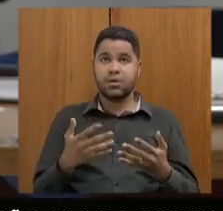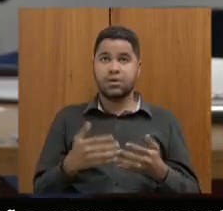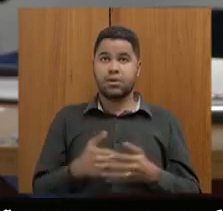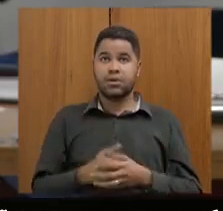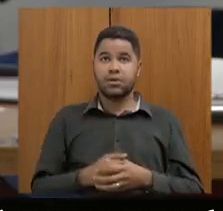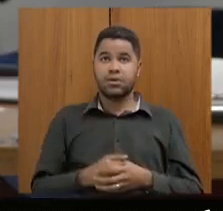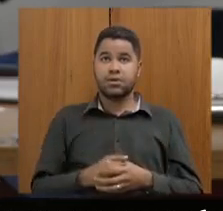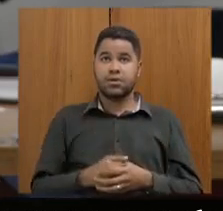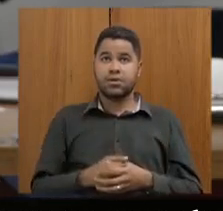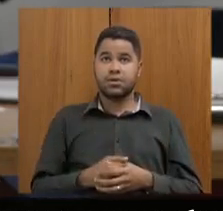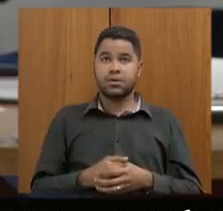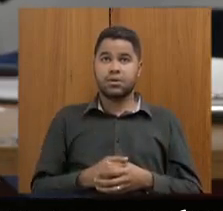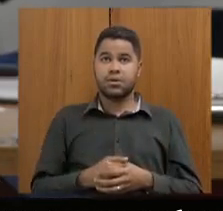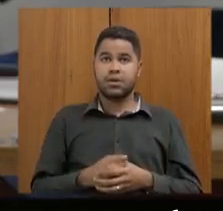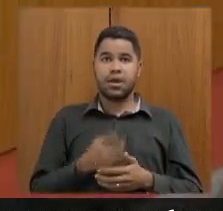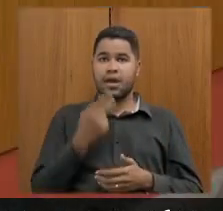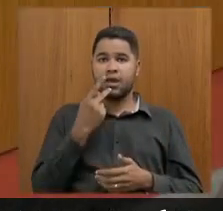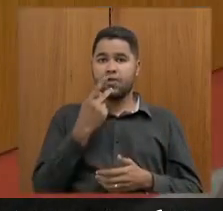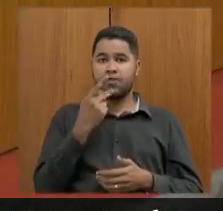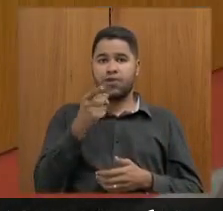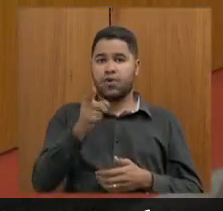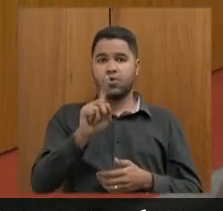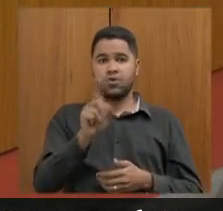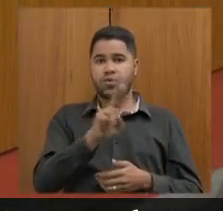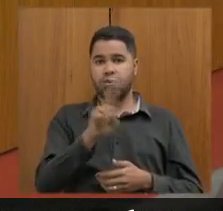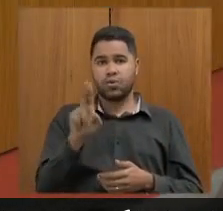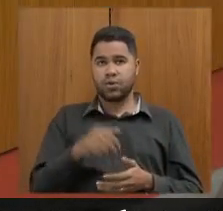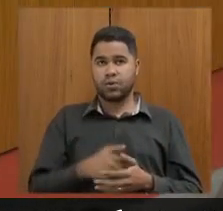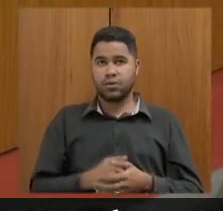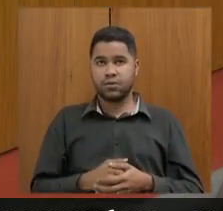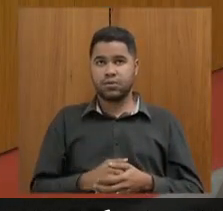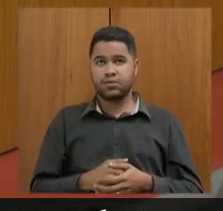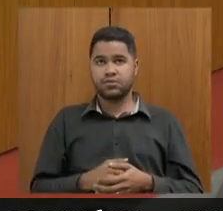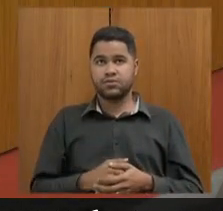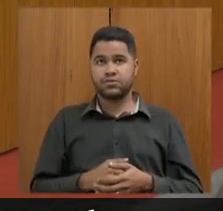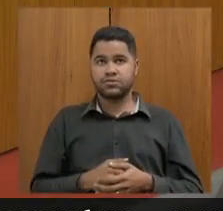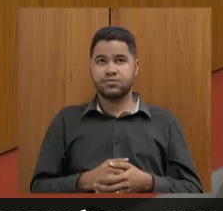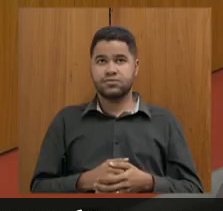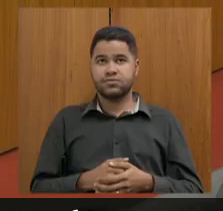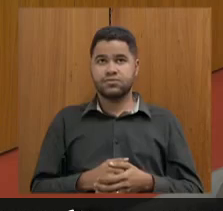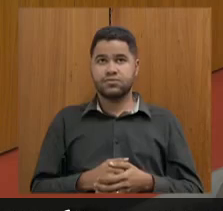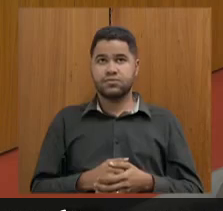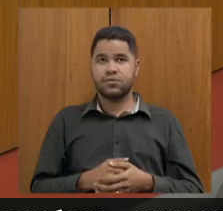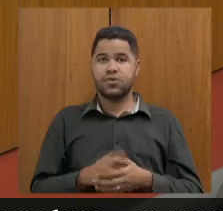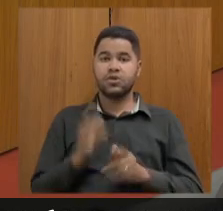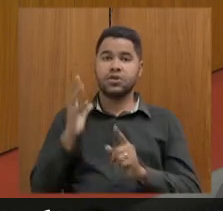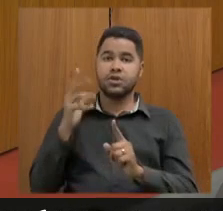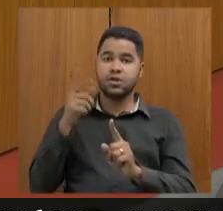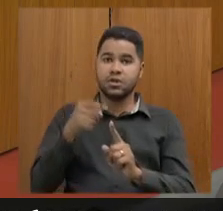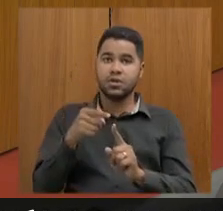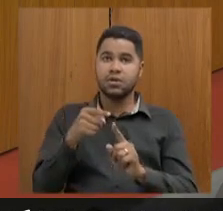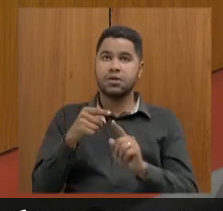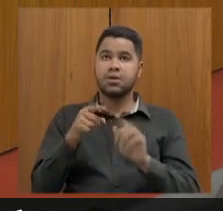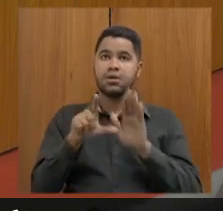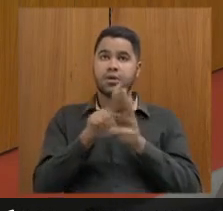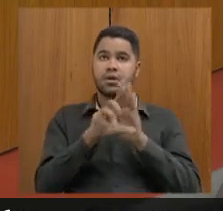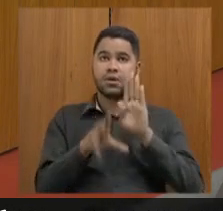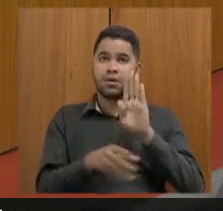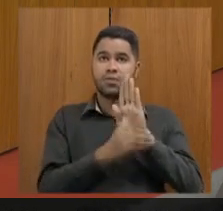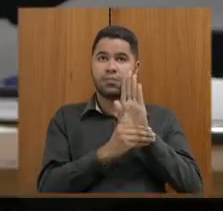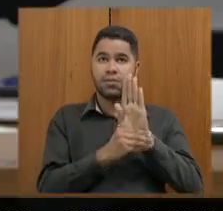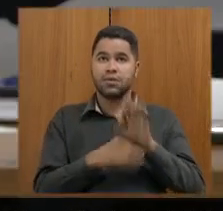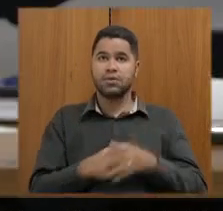uma opinião equivocada ela não citou vossa excelência não deputada ela falou sobre a forma de destinação de emendas eu gostaria de